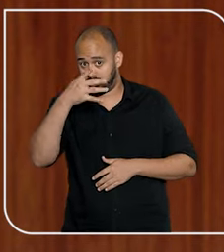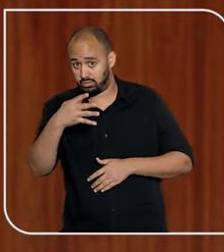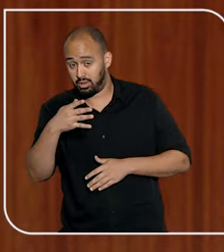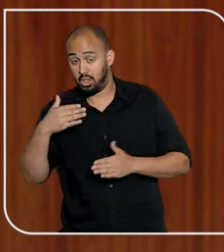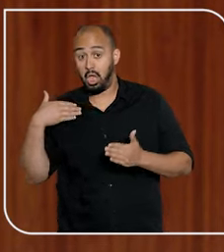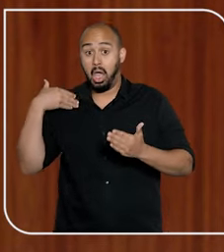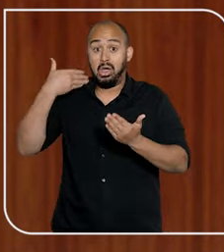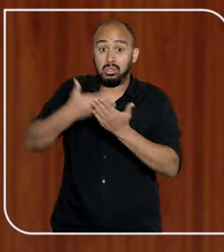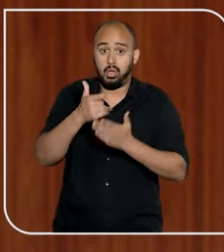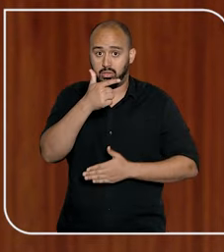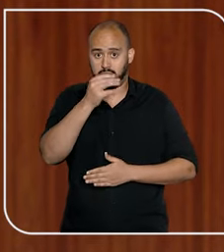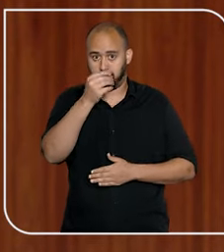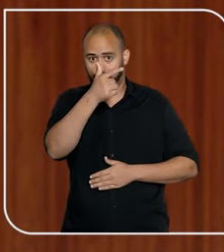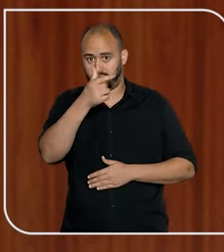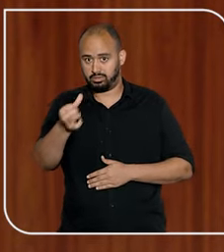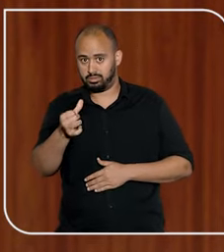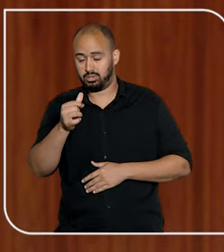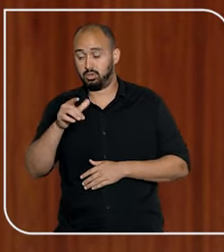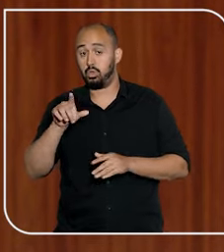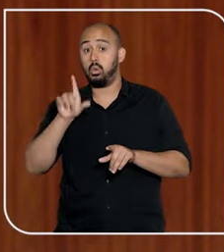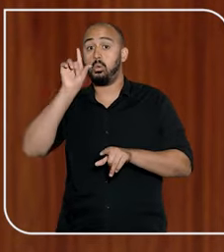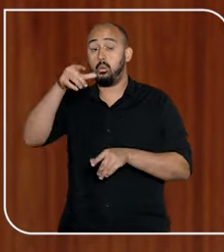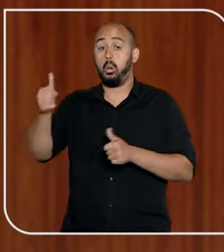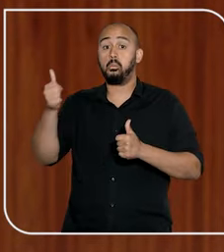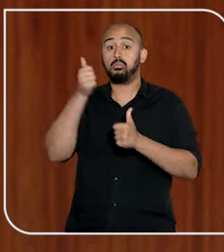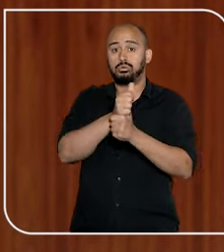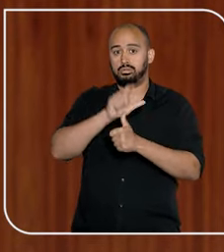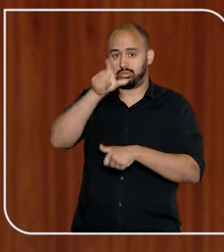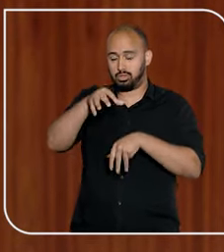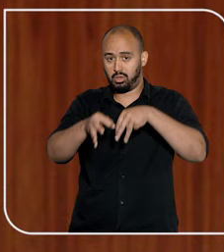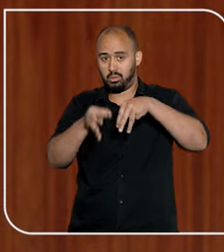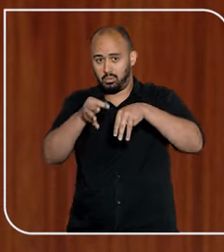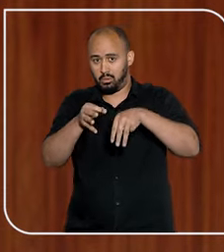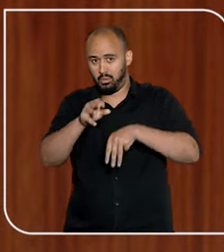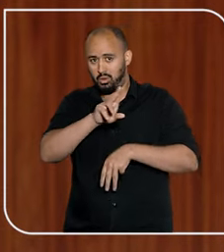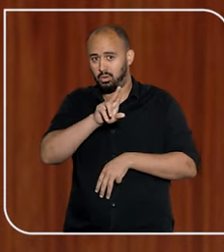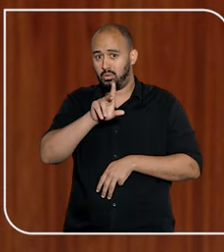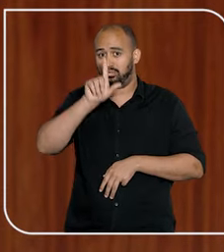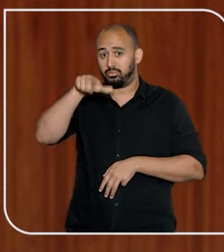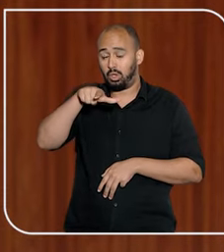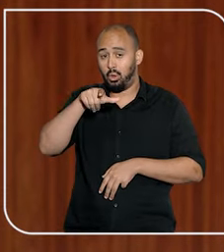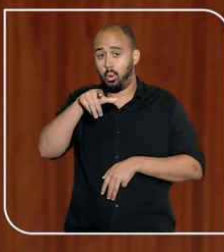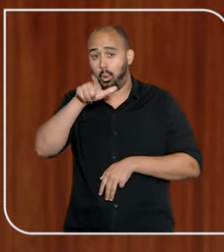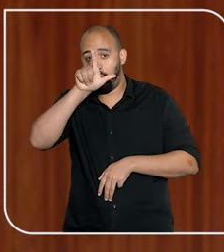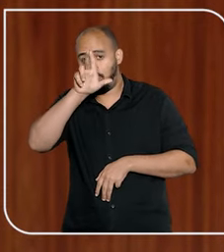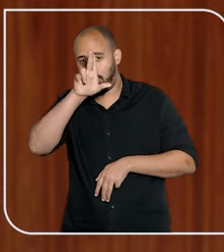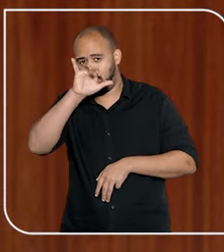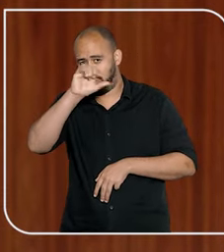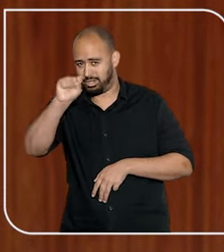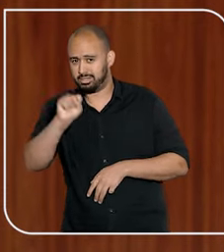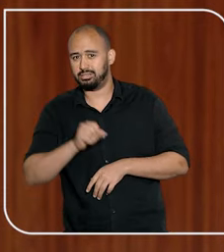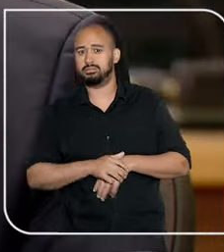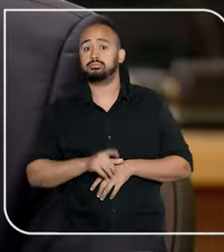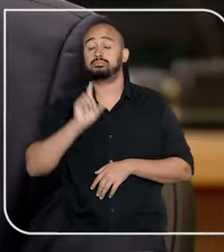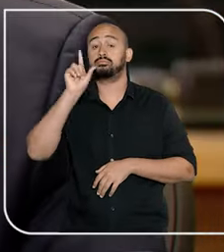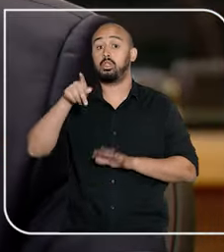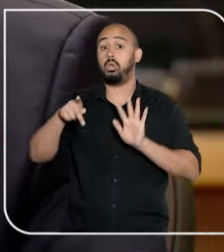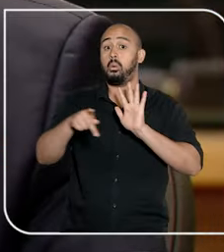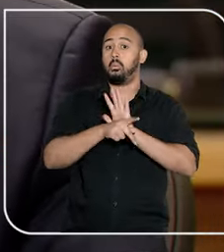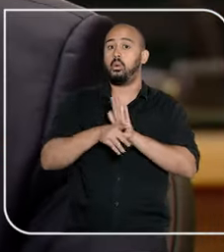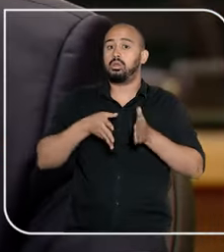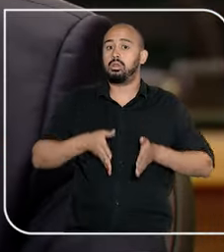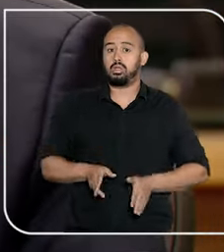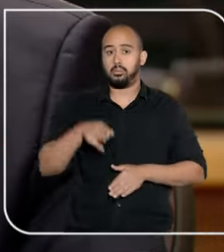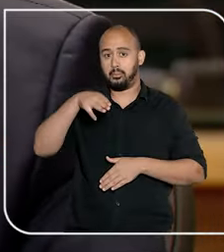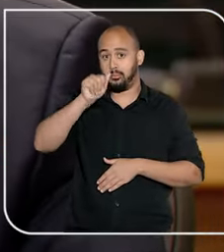2024-2026, no lugar do atual Corregedor, o ministro do STJ, Luiz Felipe Salomão. Natural